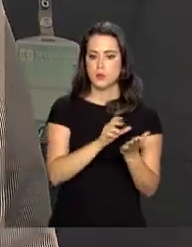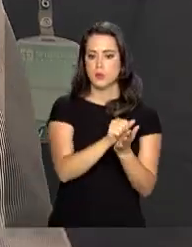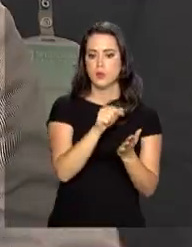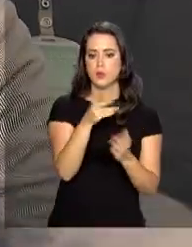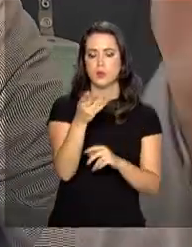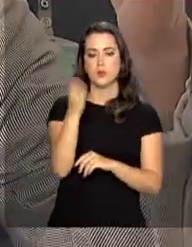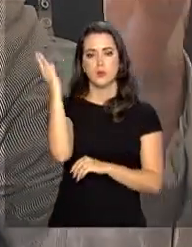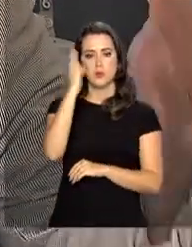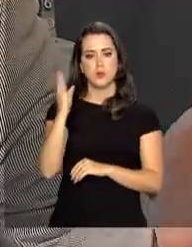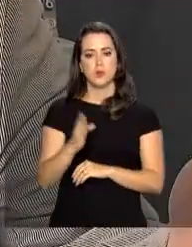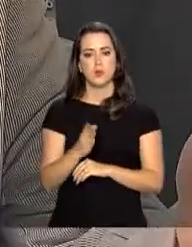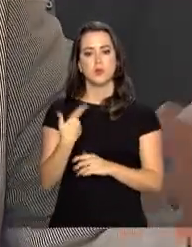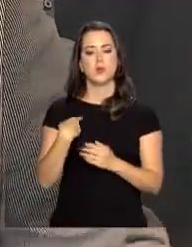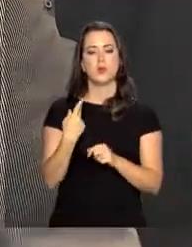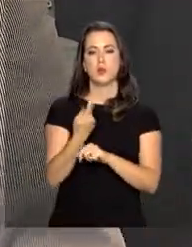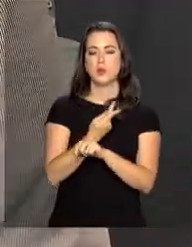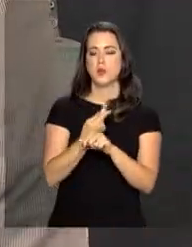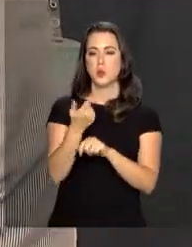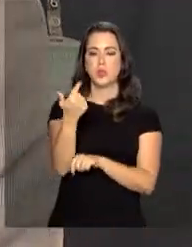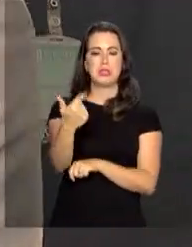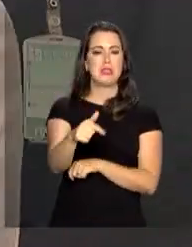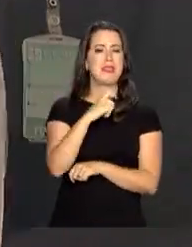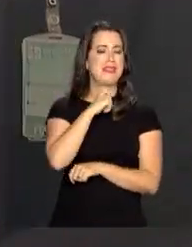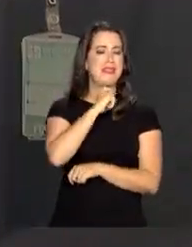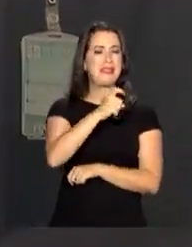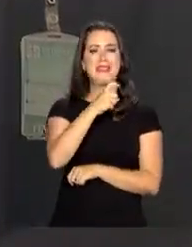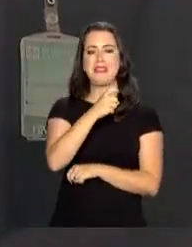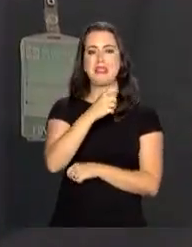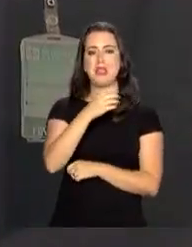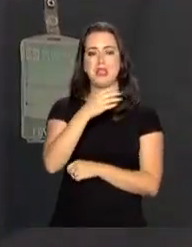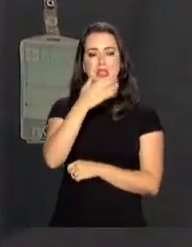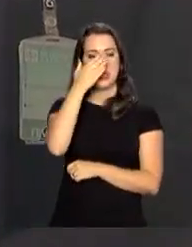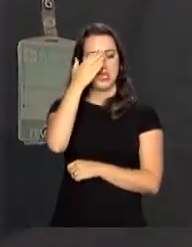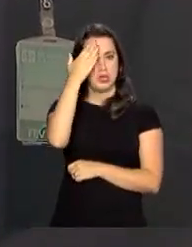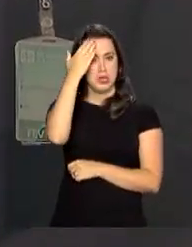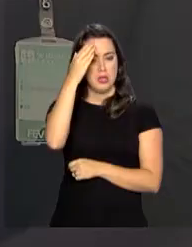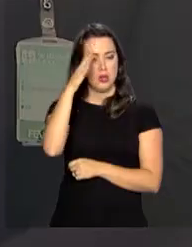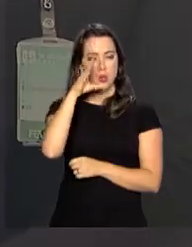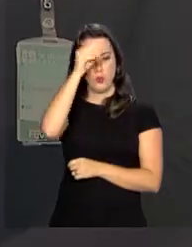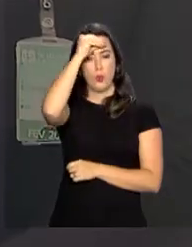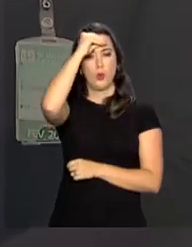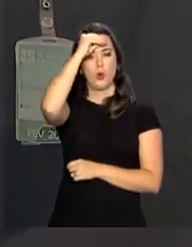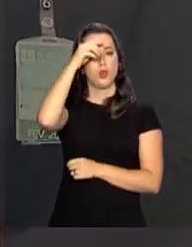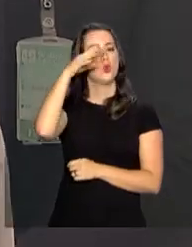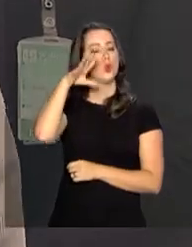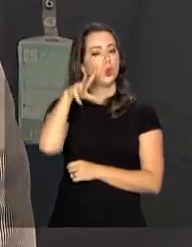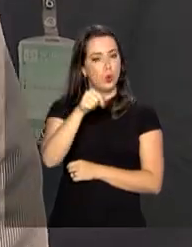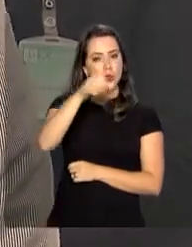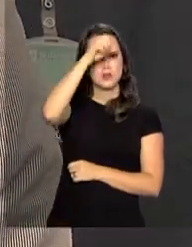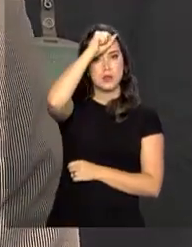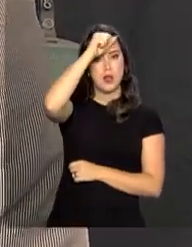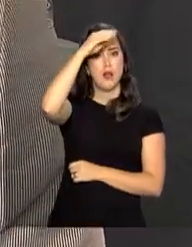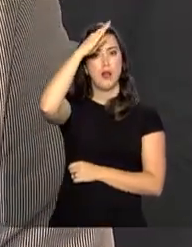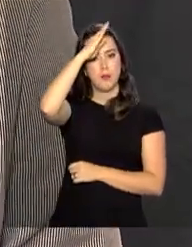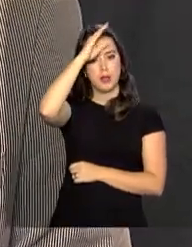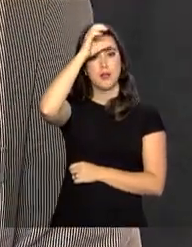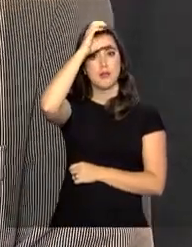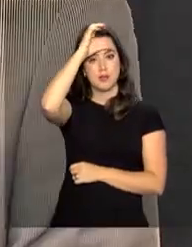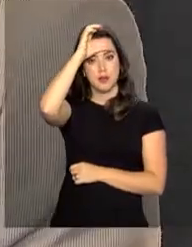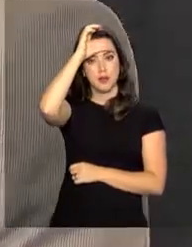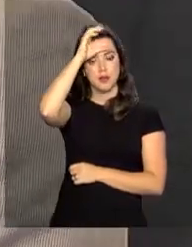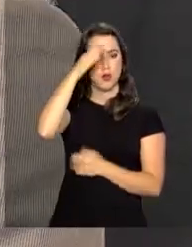o Brasil buscar o analfabetismo zero. Porque, como a gente vive no século XXI, com 9% das nossas crianças